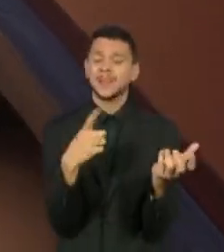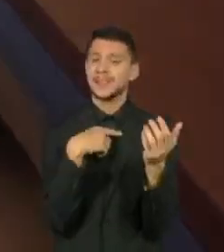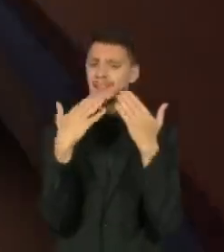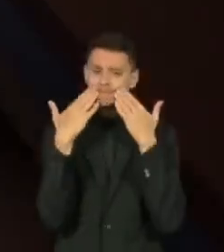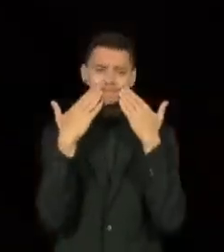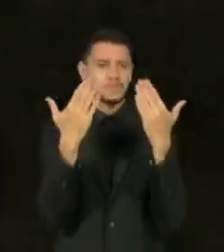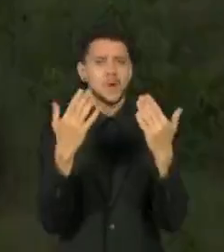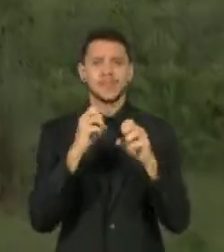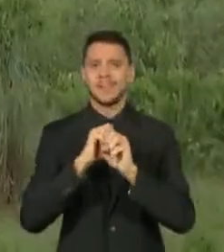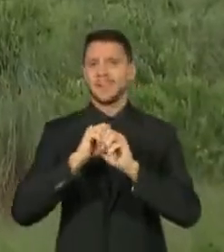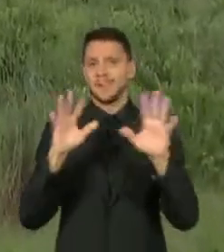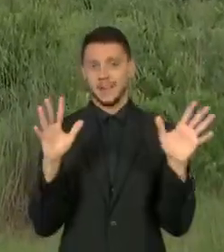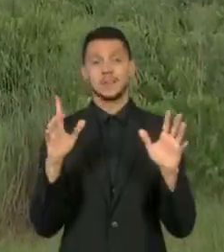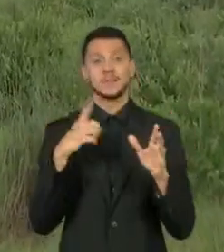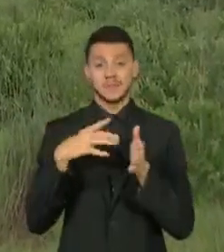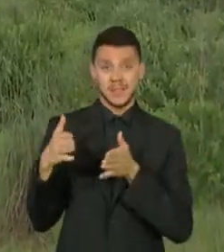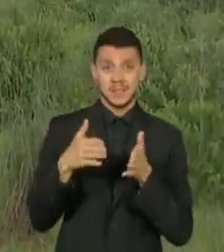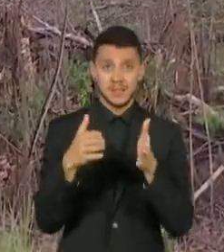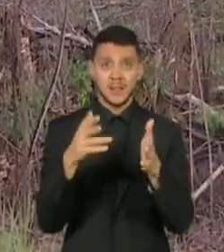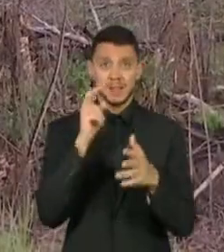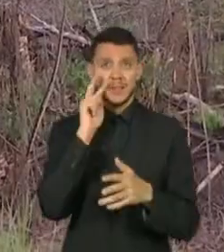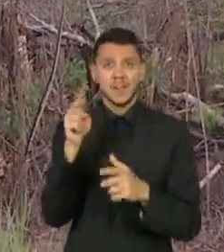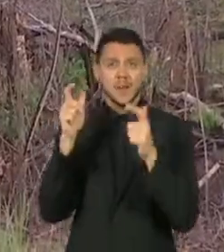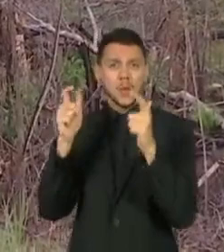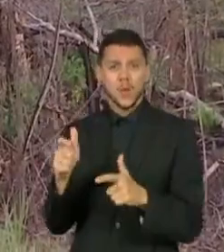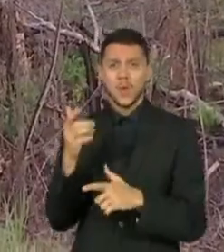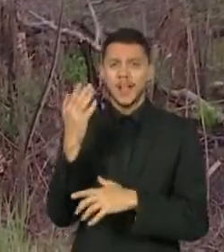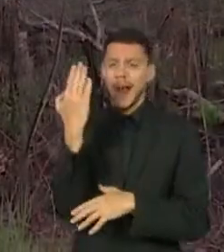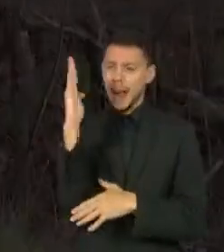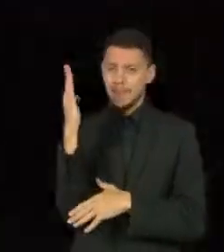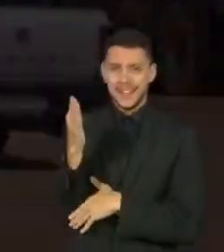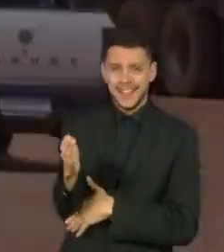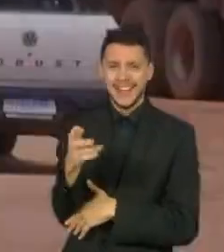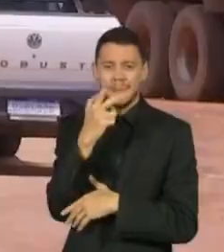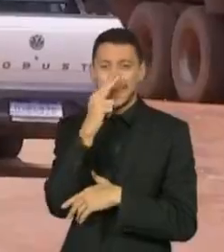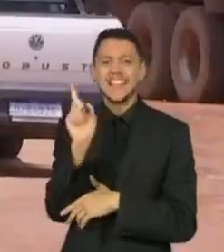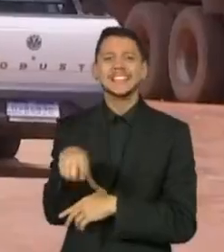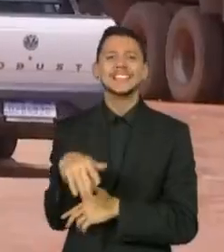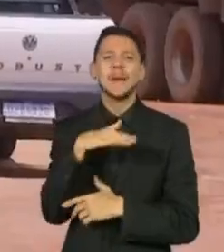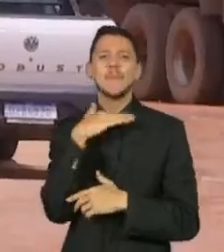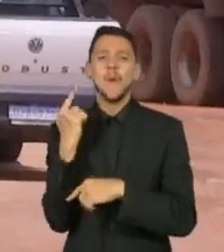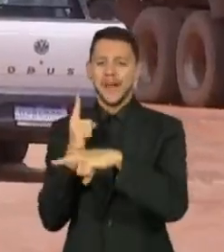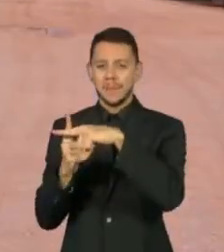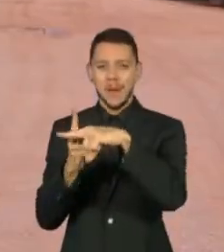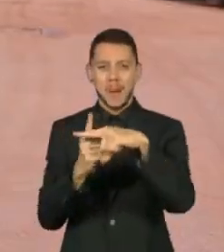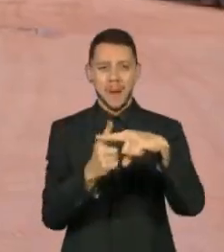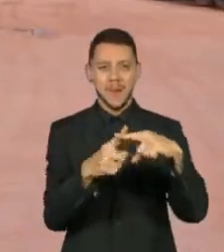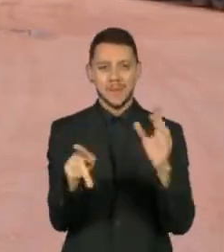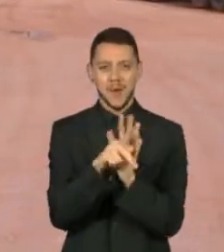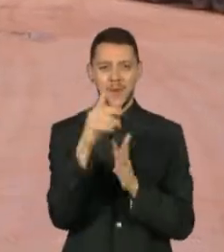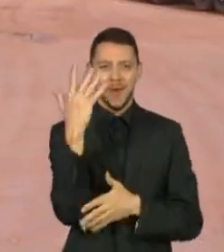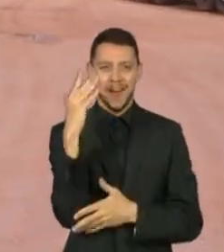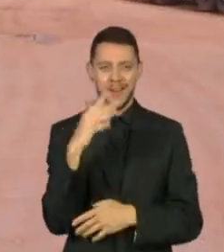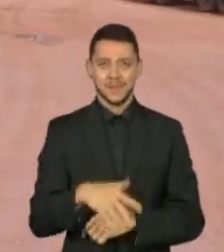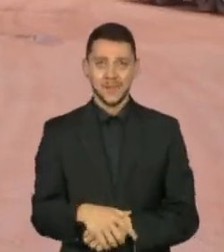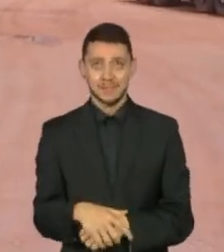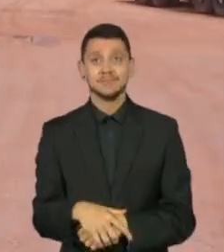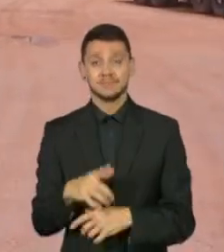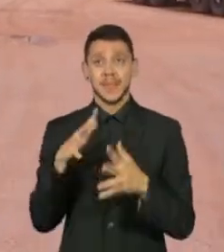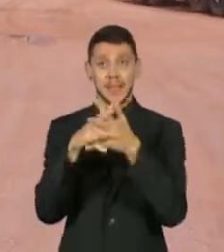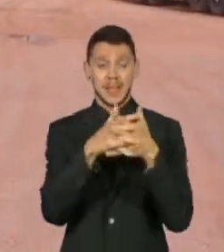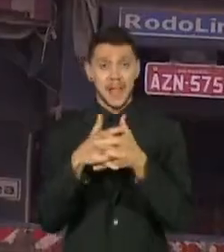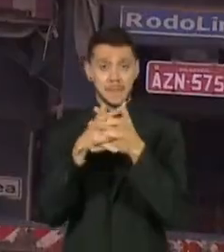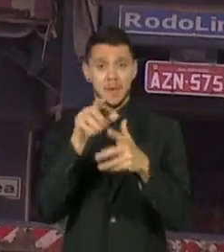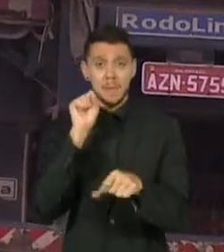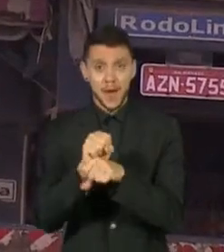estrada, na madeireira com jeito de cemitério de árvores. No caminhão parado, no posto da Polícia Rodoviária